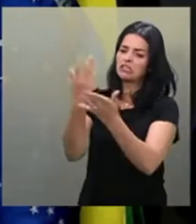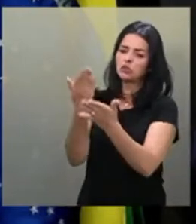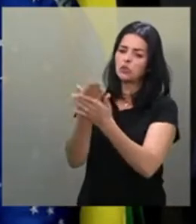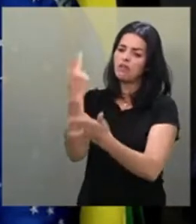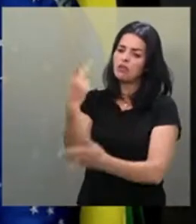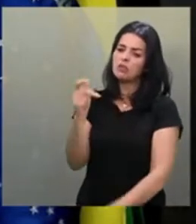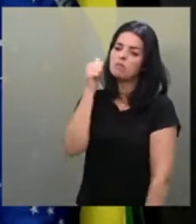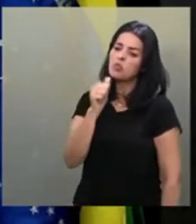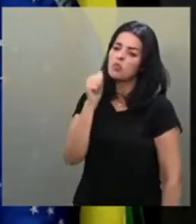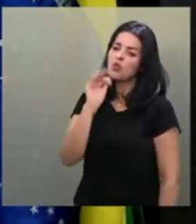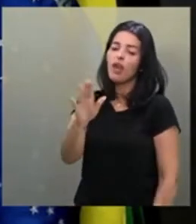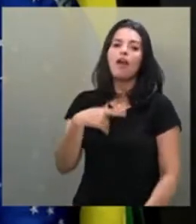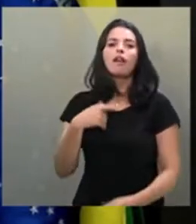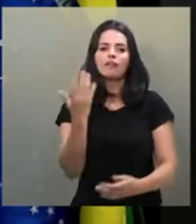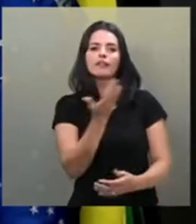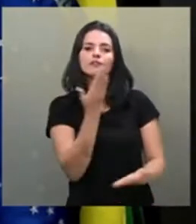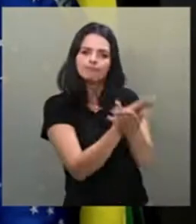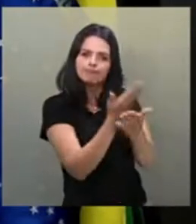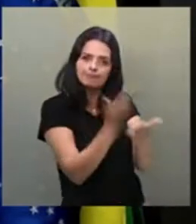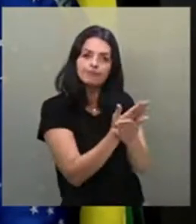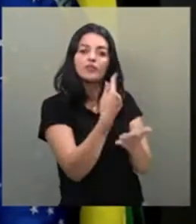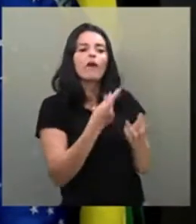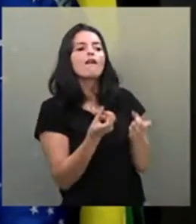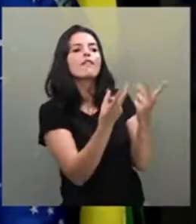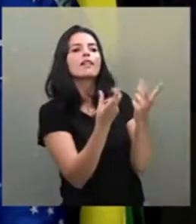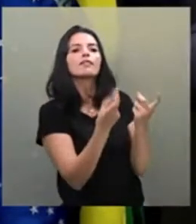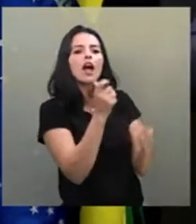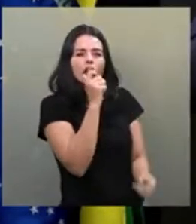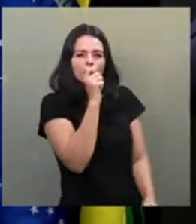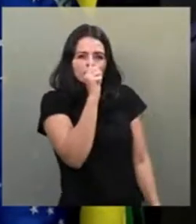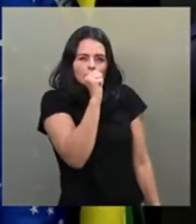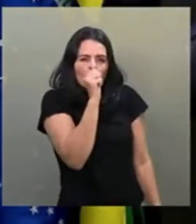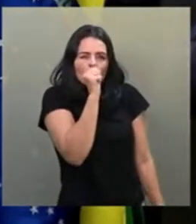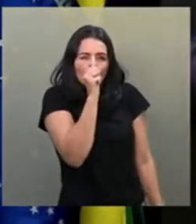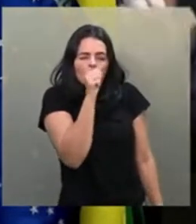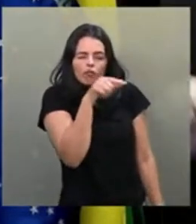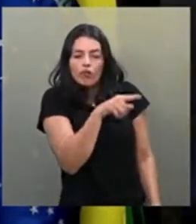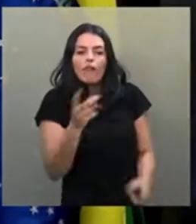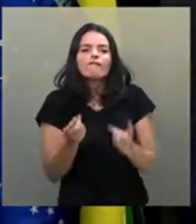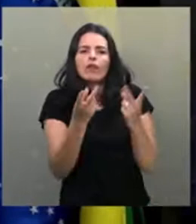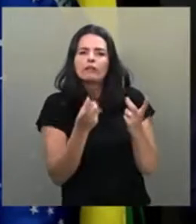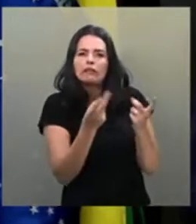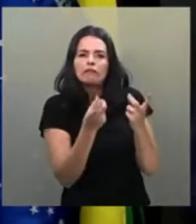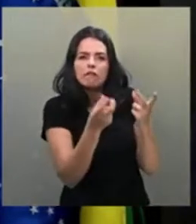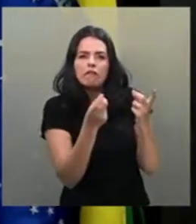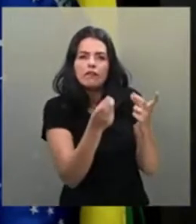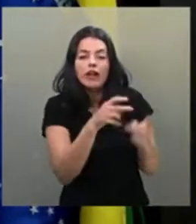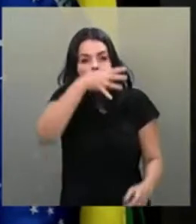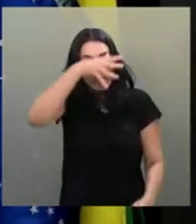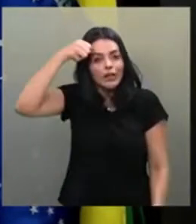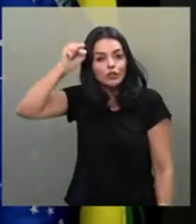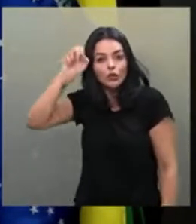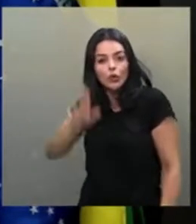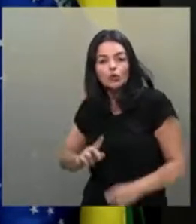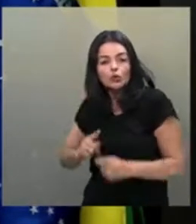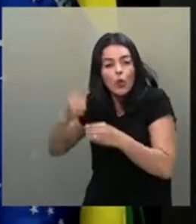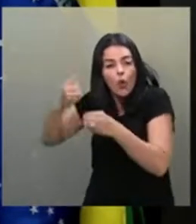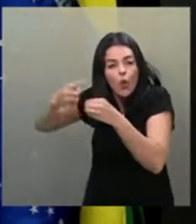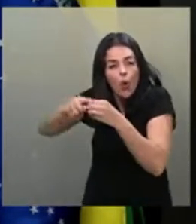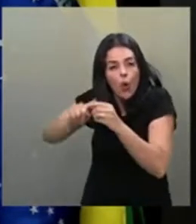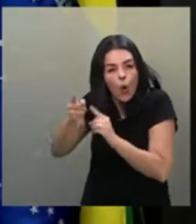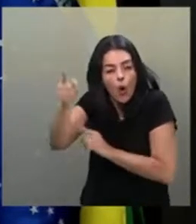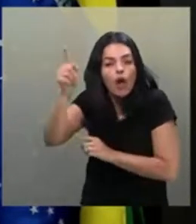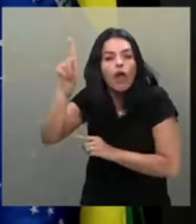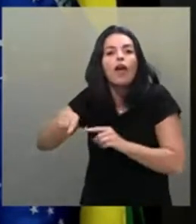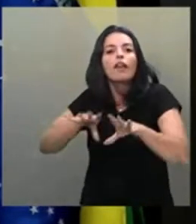queria estudar e bancou os estudos vendendo limão no interior do interior desse país, do meu querido Mato Grosso do Sul. Se formou advogada